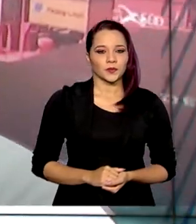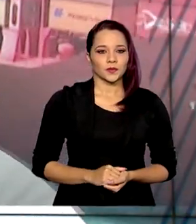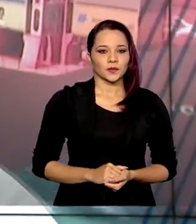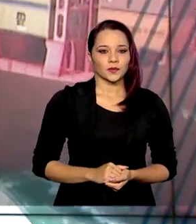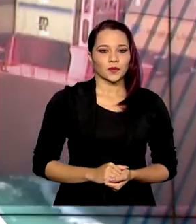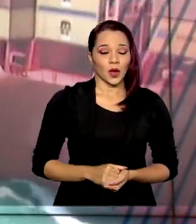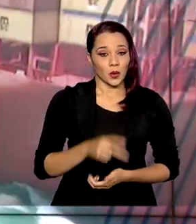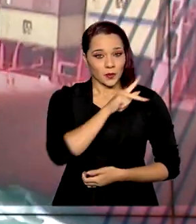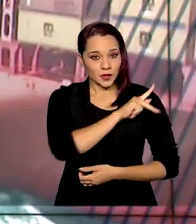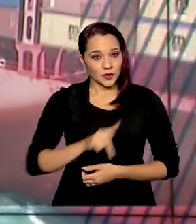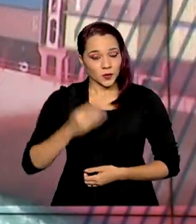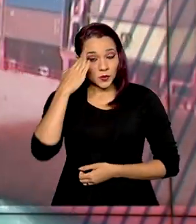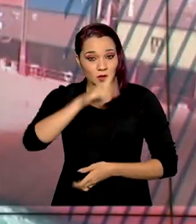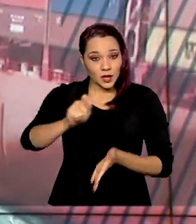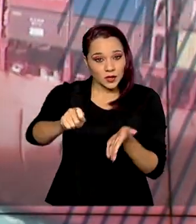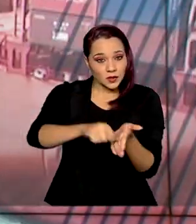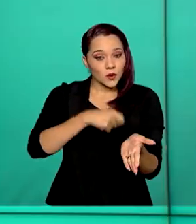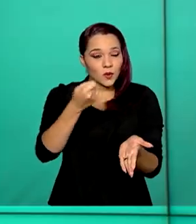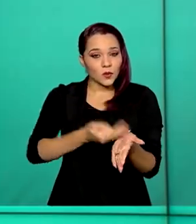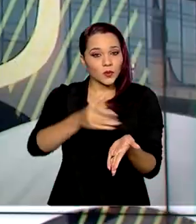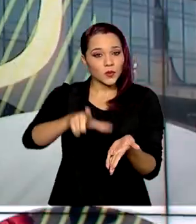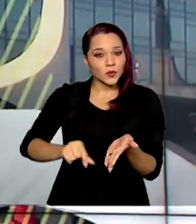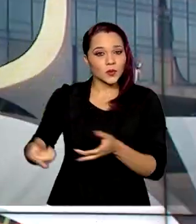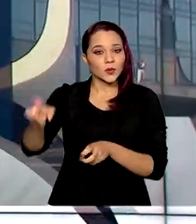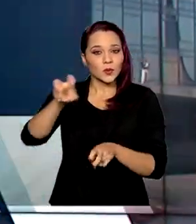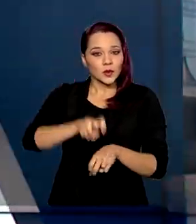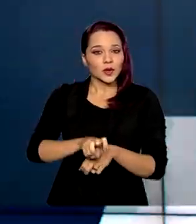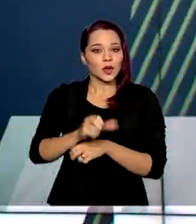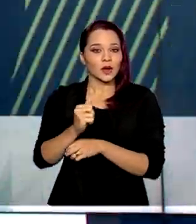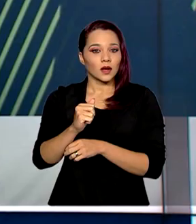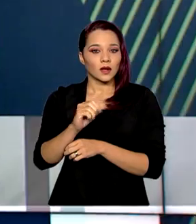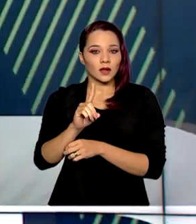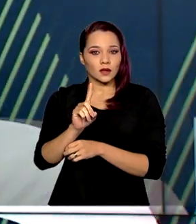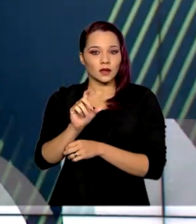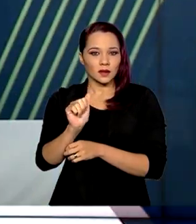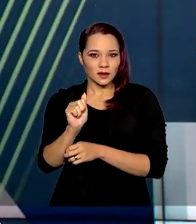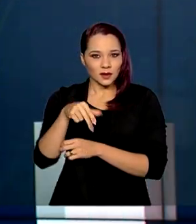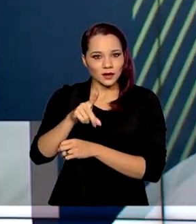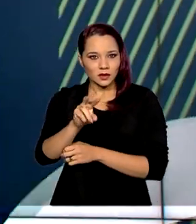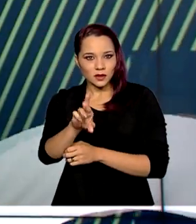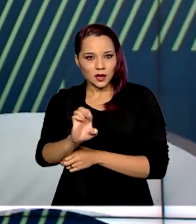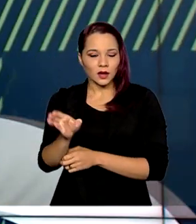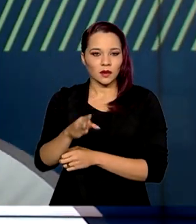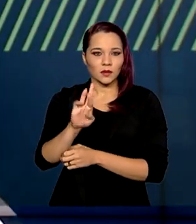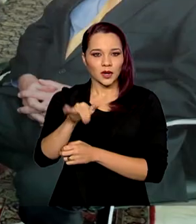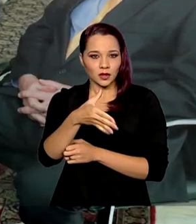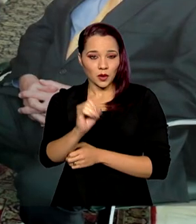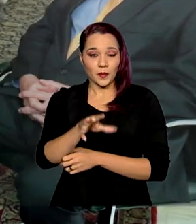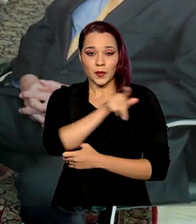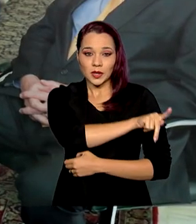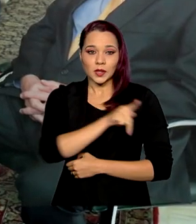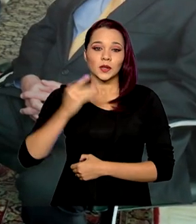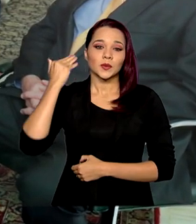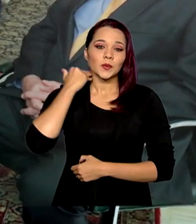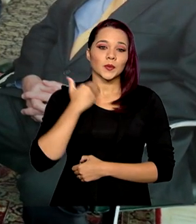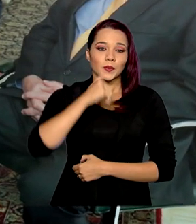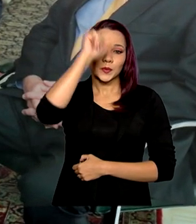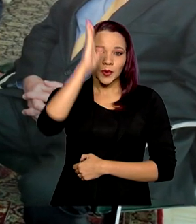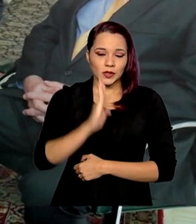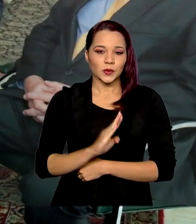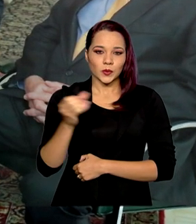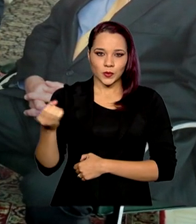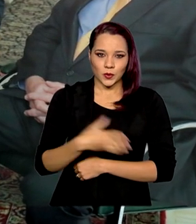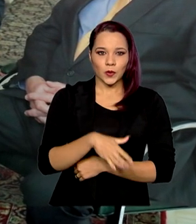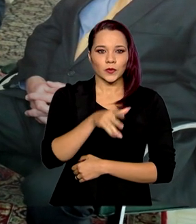presidente Jair Bolsonaro assinou o ato de nomeação de André Brandão para a presidência do Banco do Brasil. O decreto com a nomeação do novo presidente